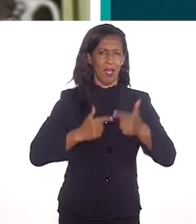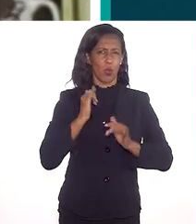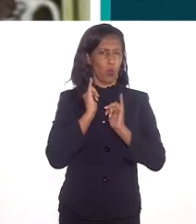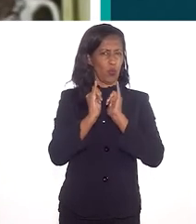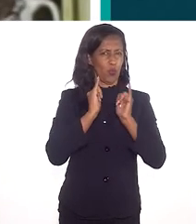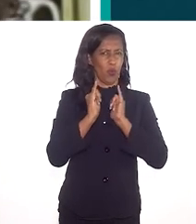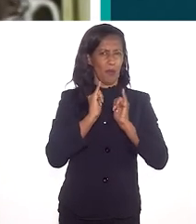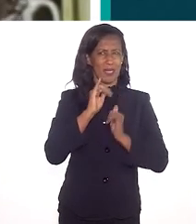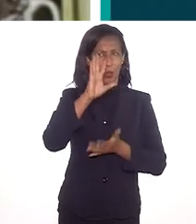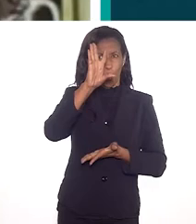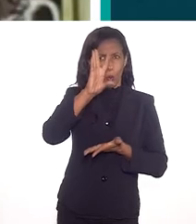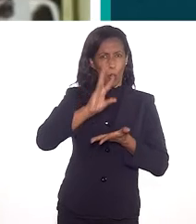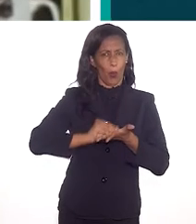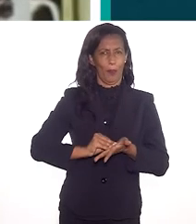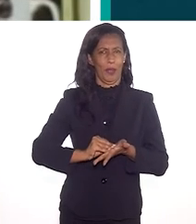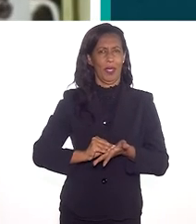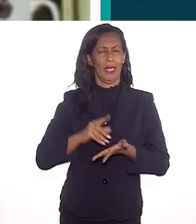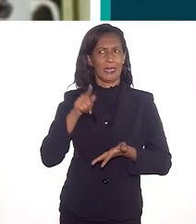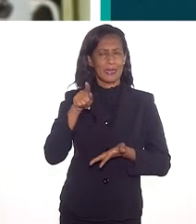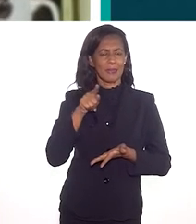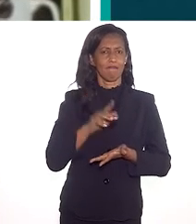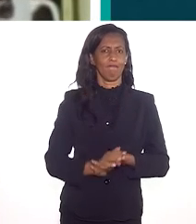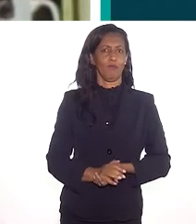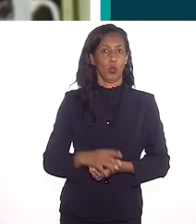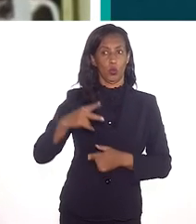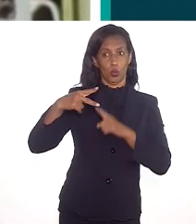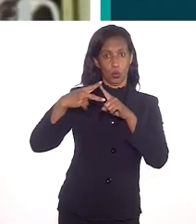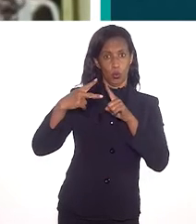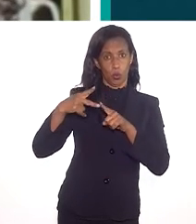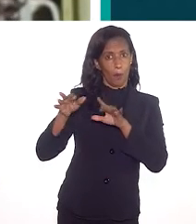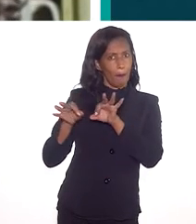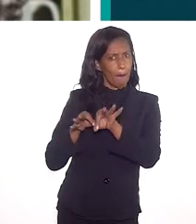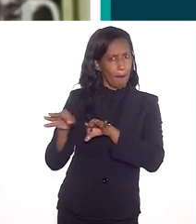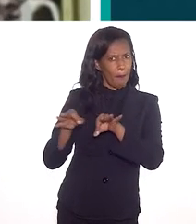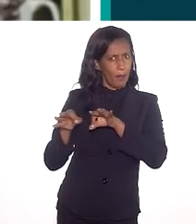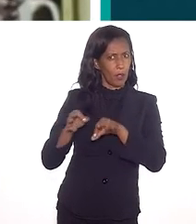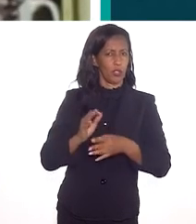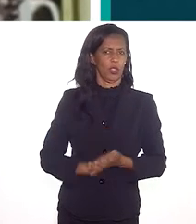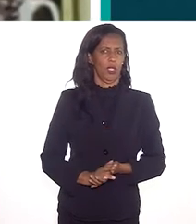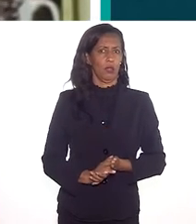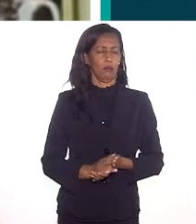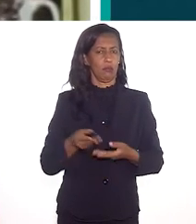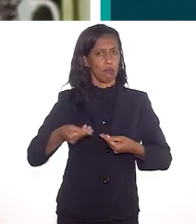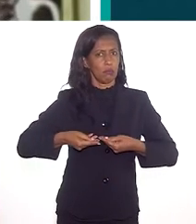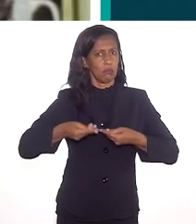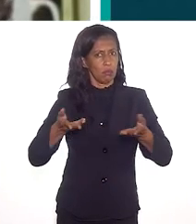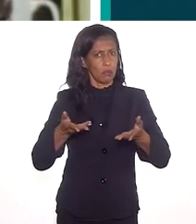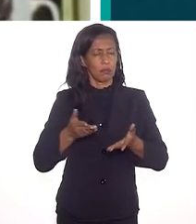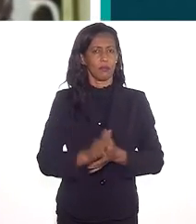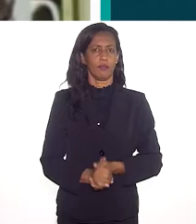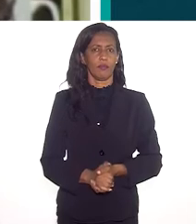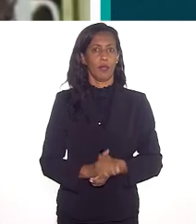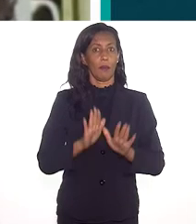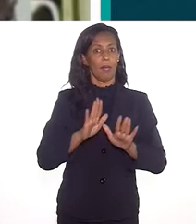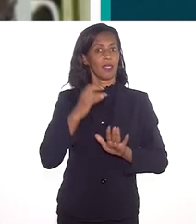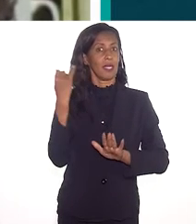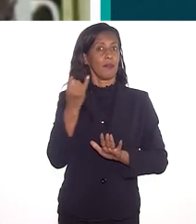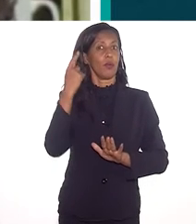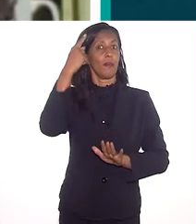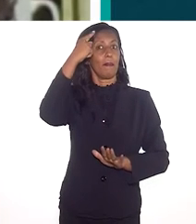esses dados, eles são super importantes, anotei aqui o que você acabou de mencionar, os dois projetos que vão ser